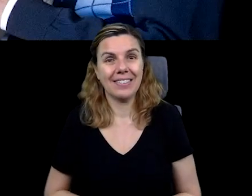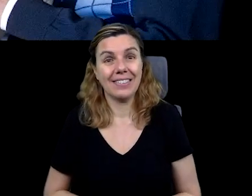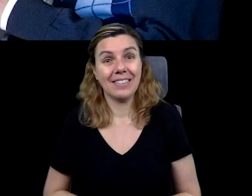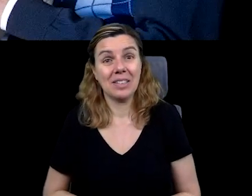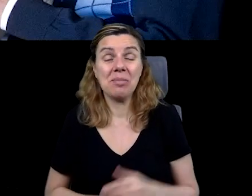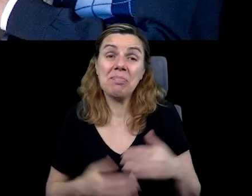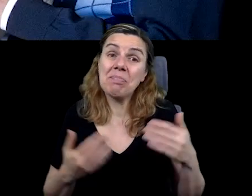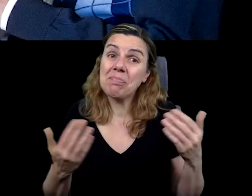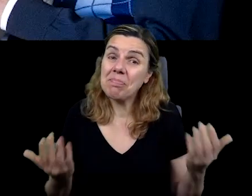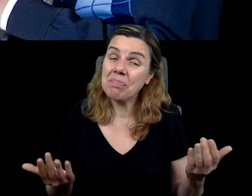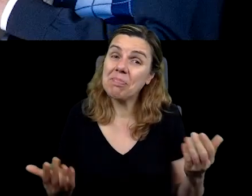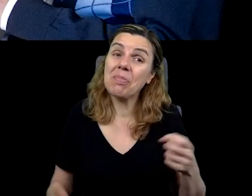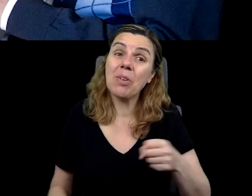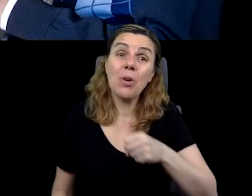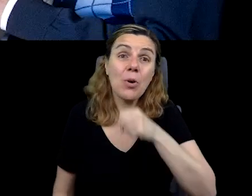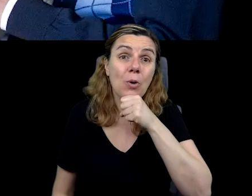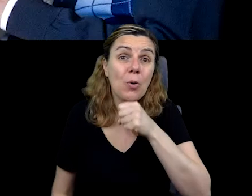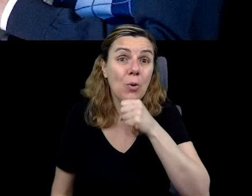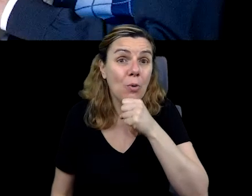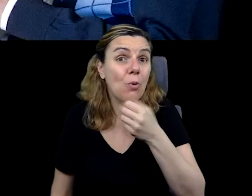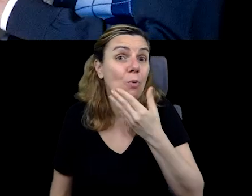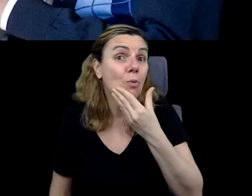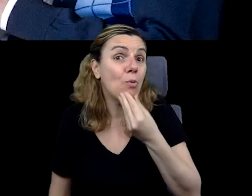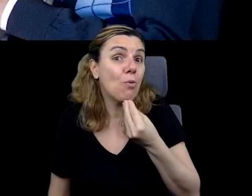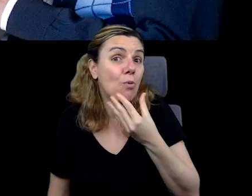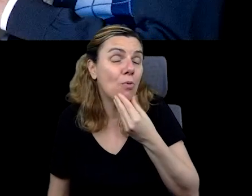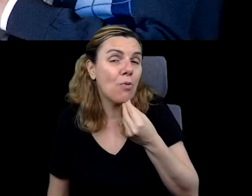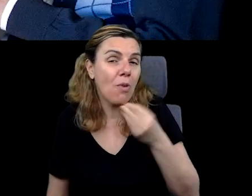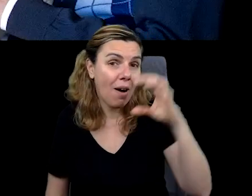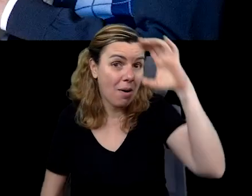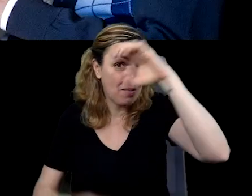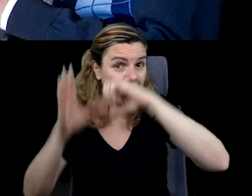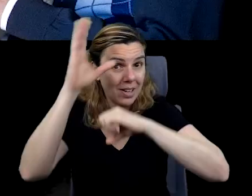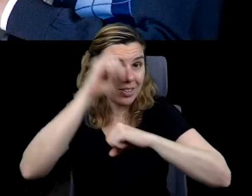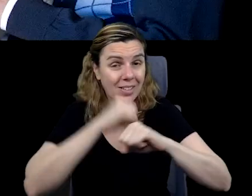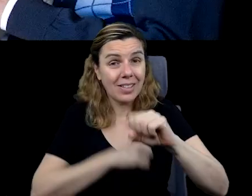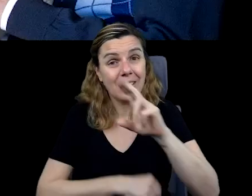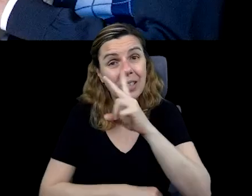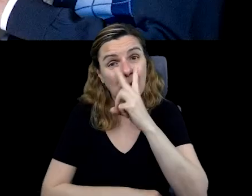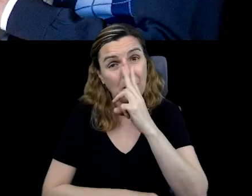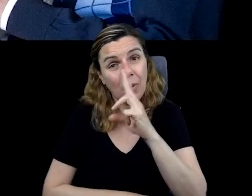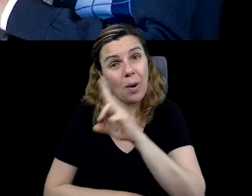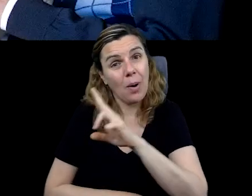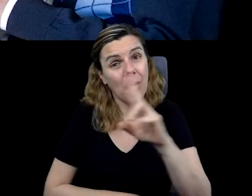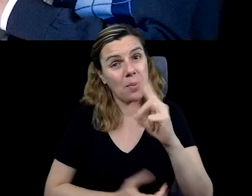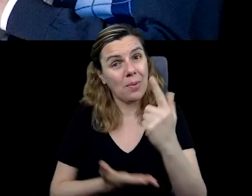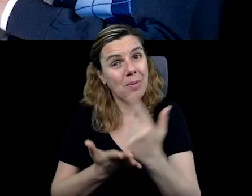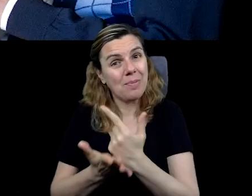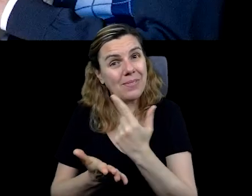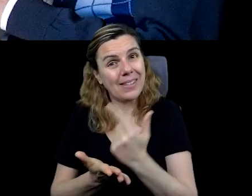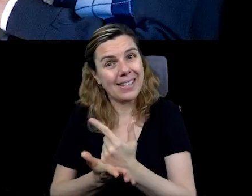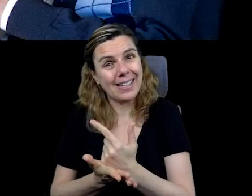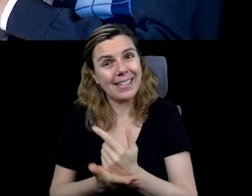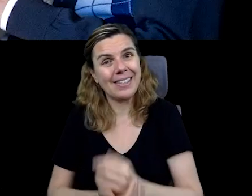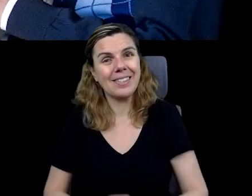Será nosso avô aprendiz como o livro nos diz.